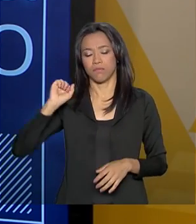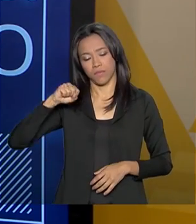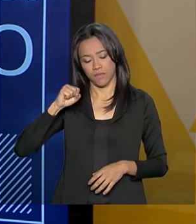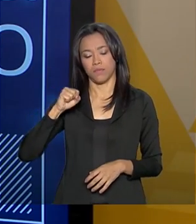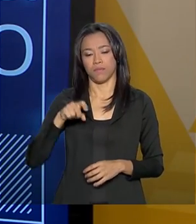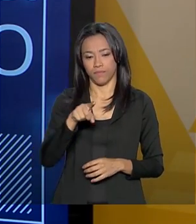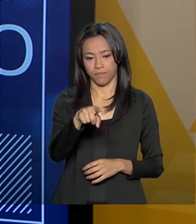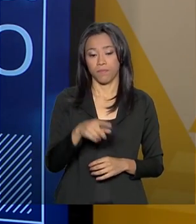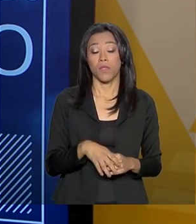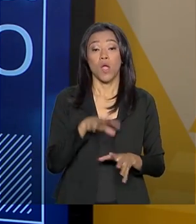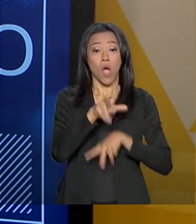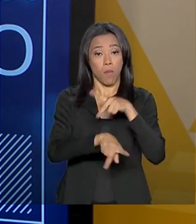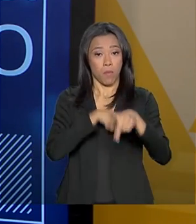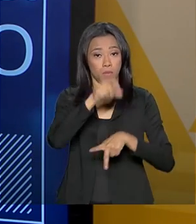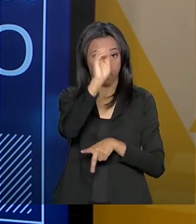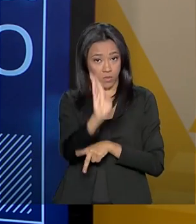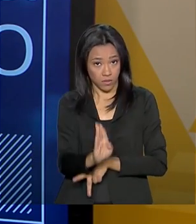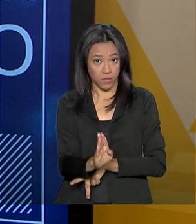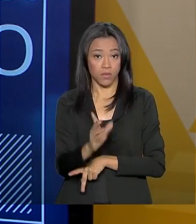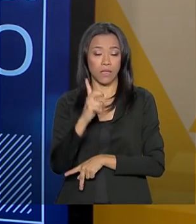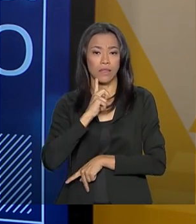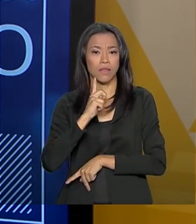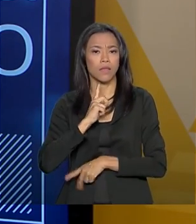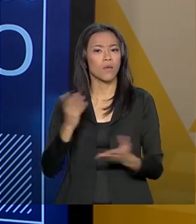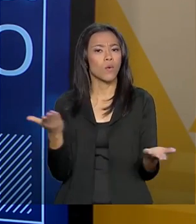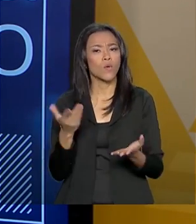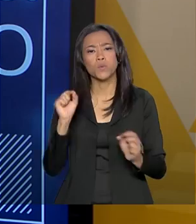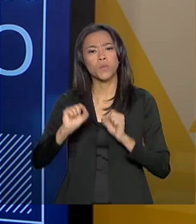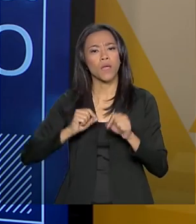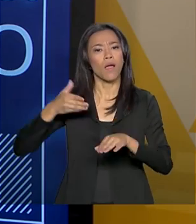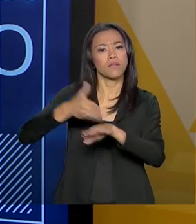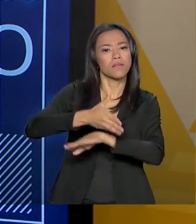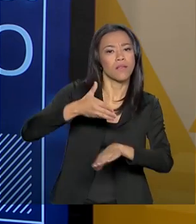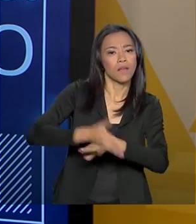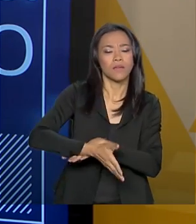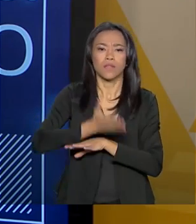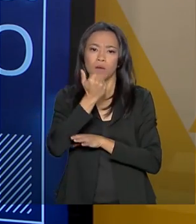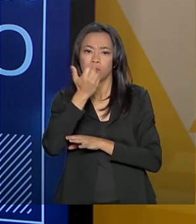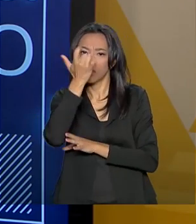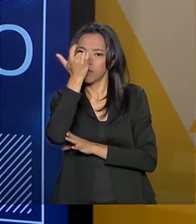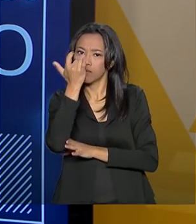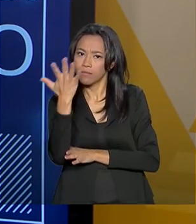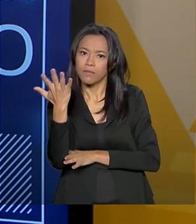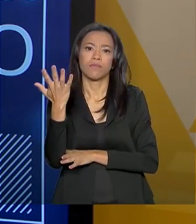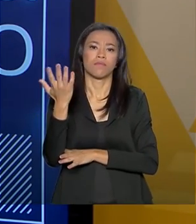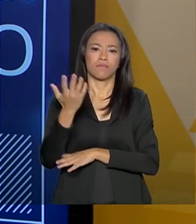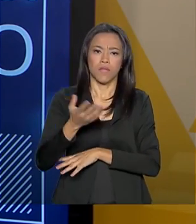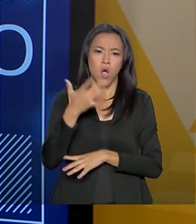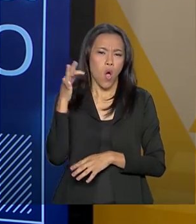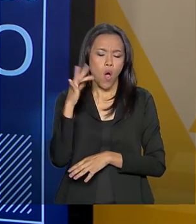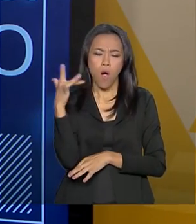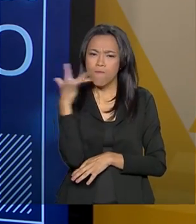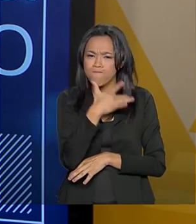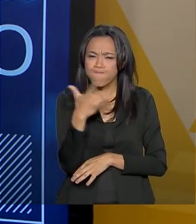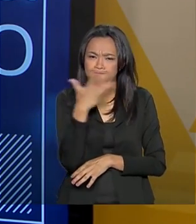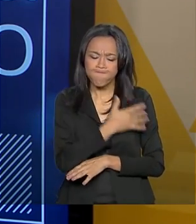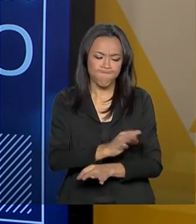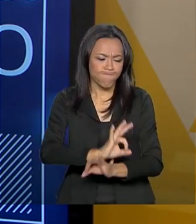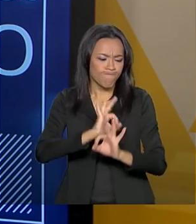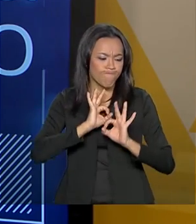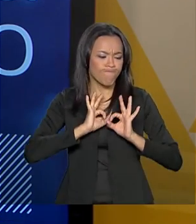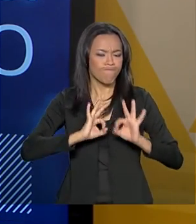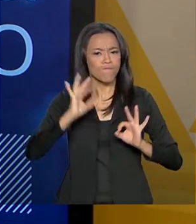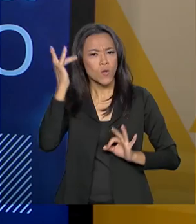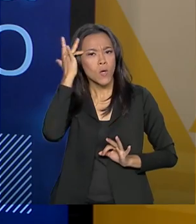A população brasileira hoje tem acesso a comida muito farta, de ótima qualidade e a um